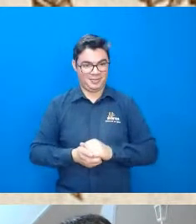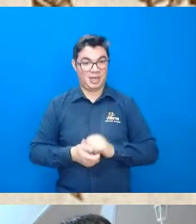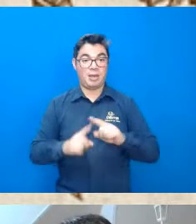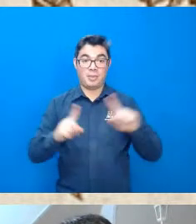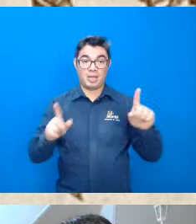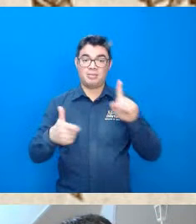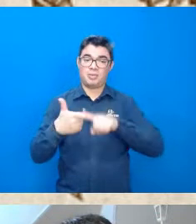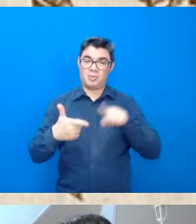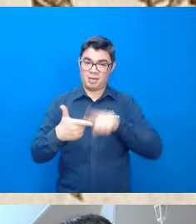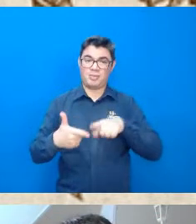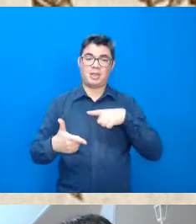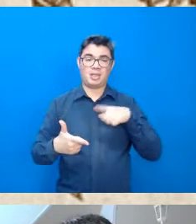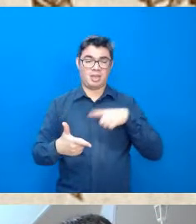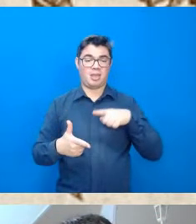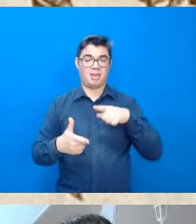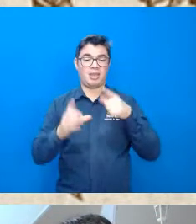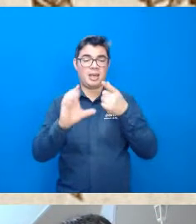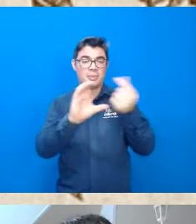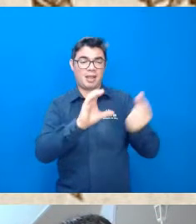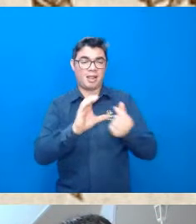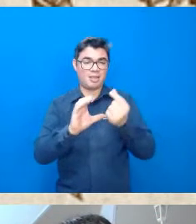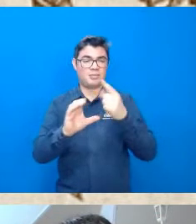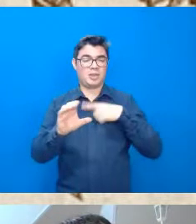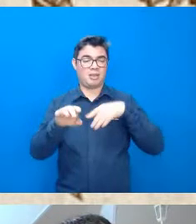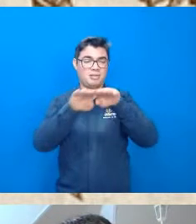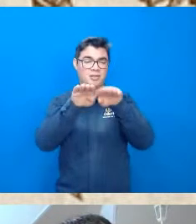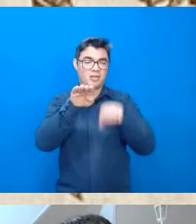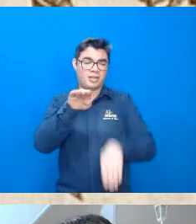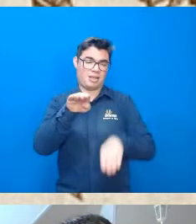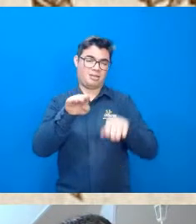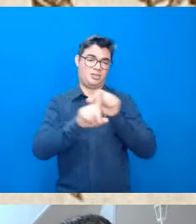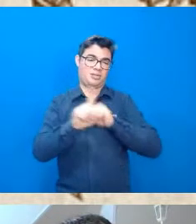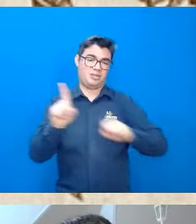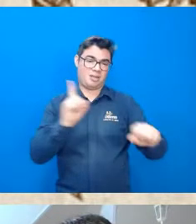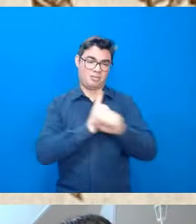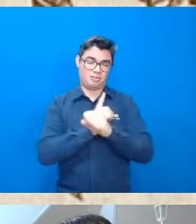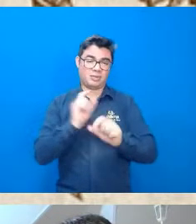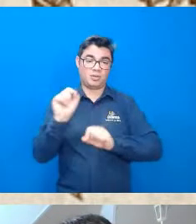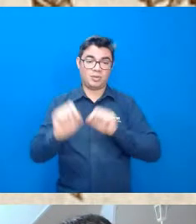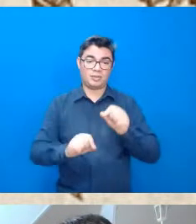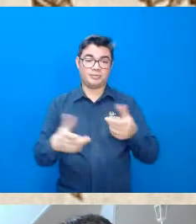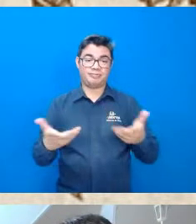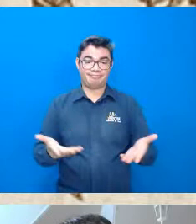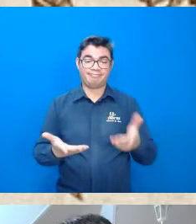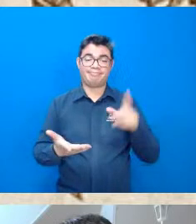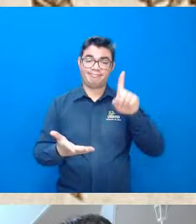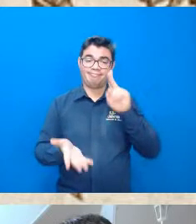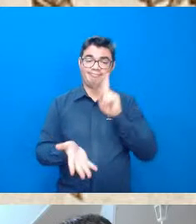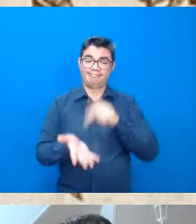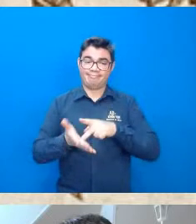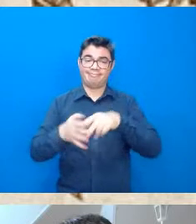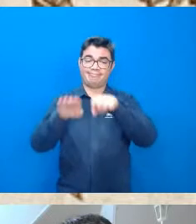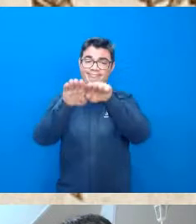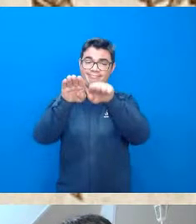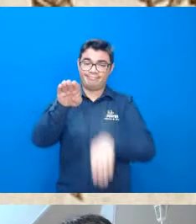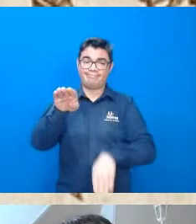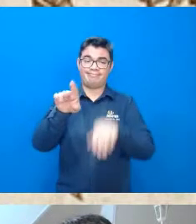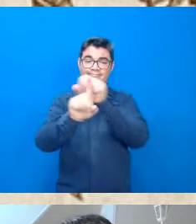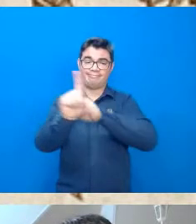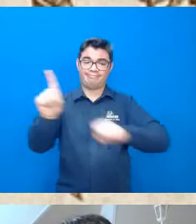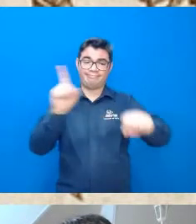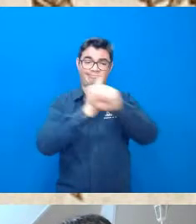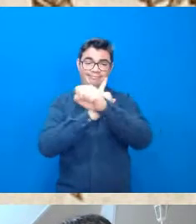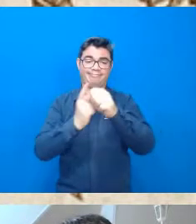capitalismo por si só ele acaba gerando muita desigualdade social e a desigualdade social é um dos uma das maiores ameaças à